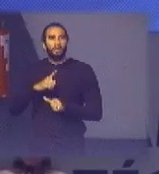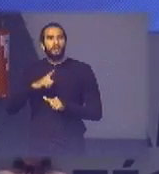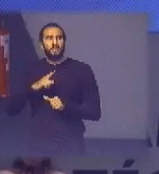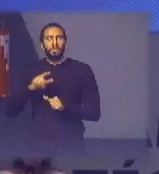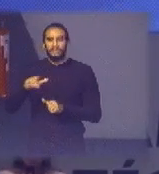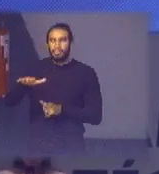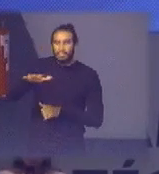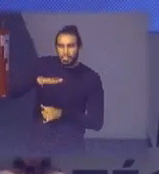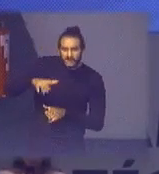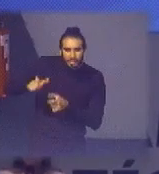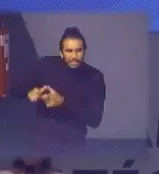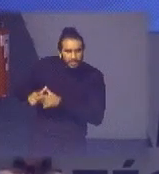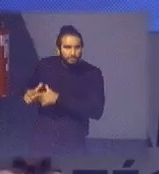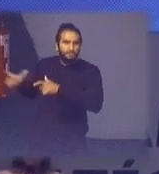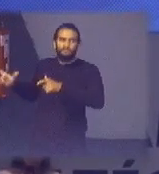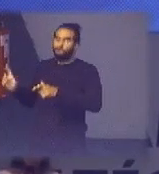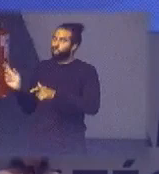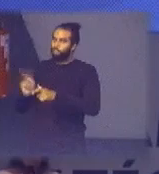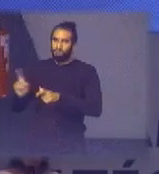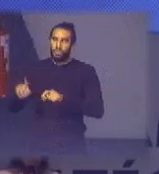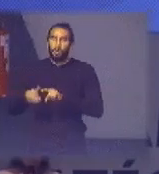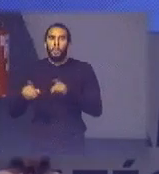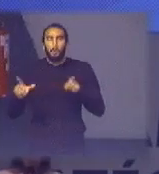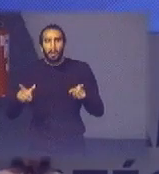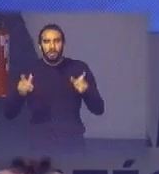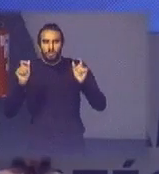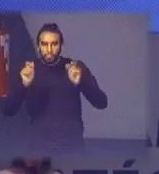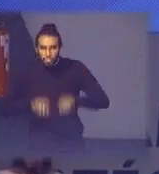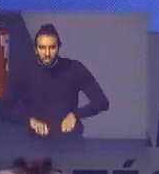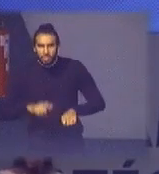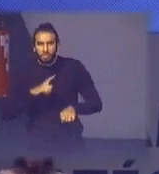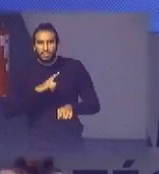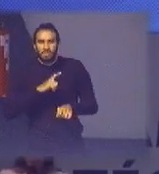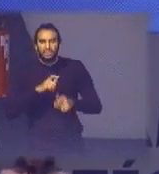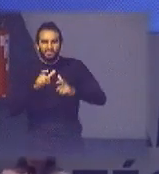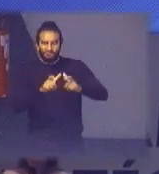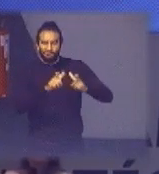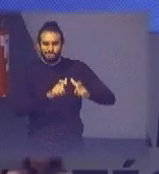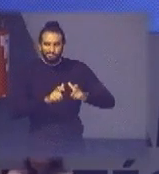em larga escala mas a gente tem pontos sim focos de contaminação